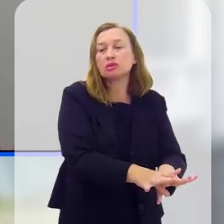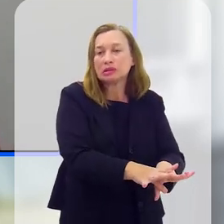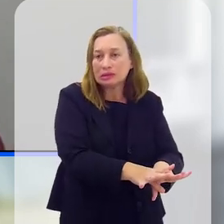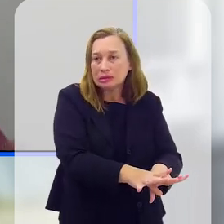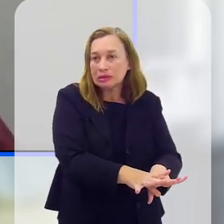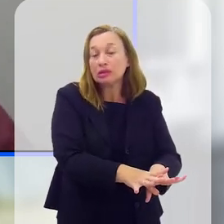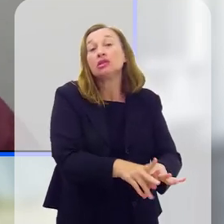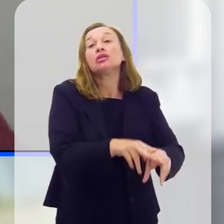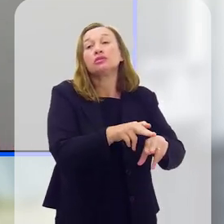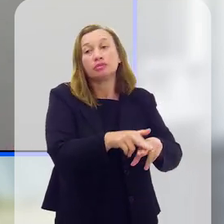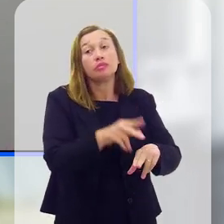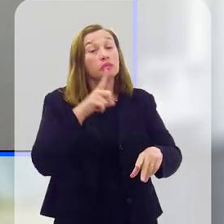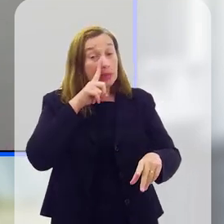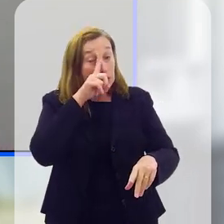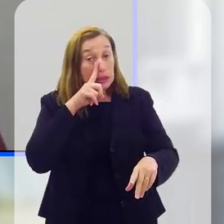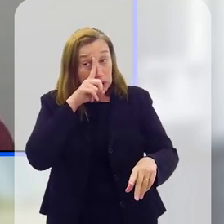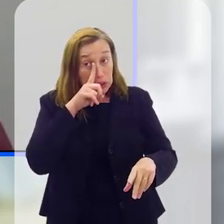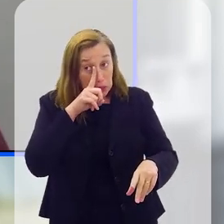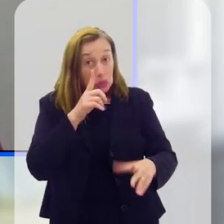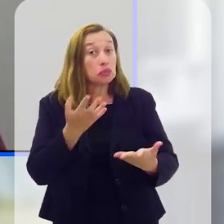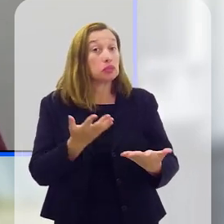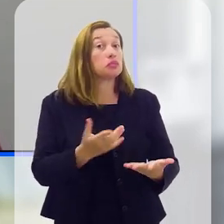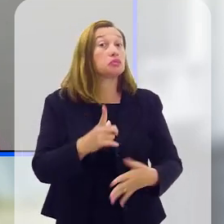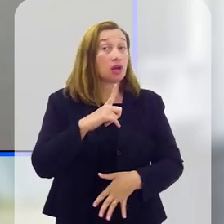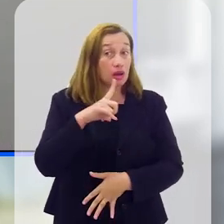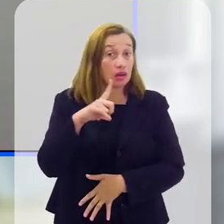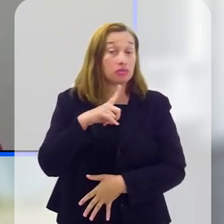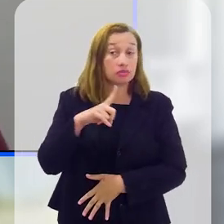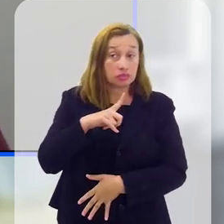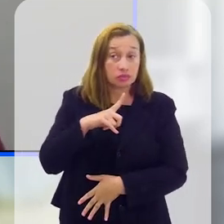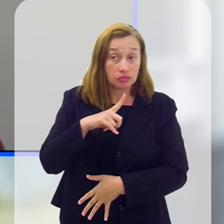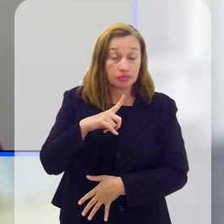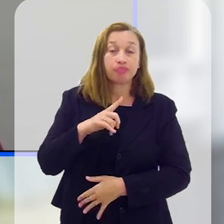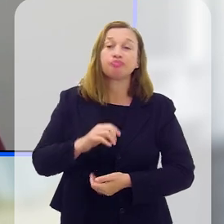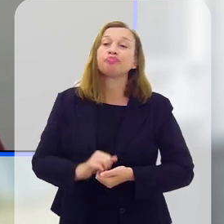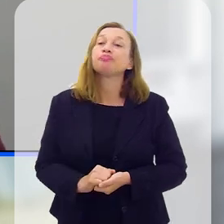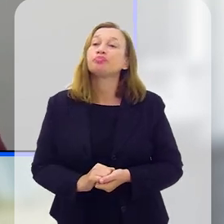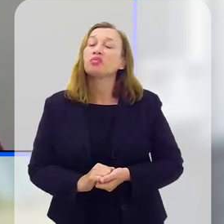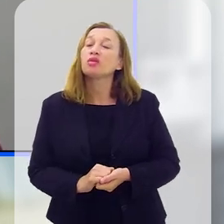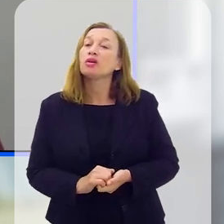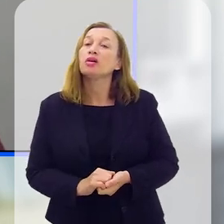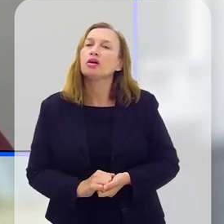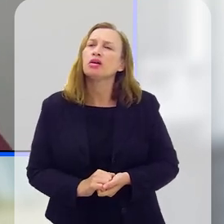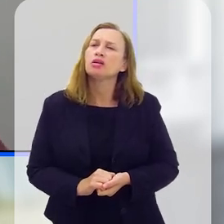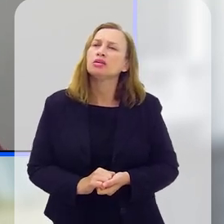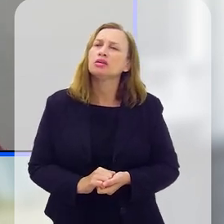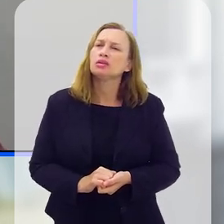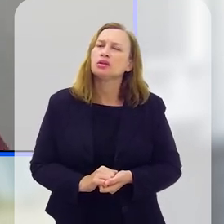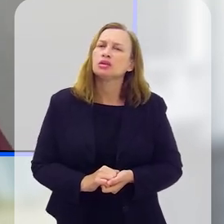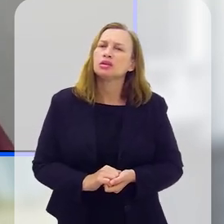obviamente, tem um fator de risco para sofrimento, inclusive, posteriormente.